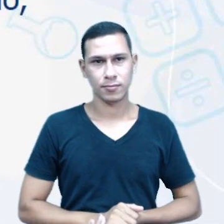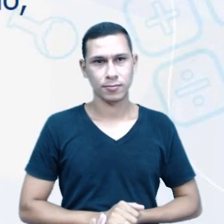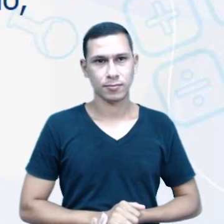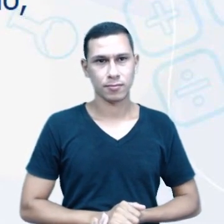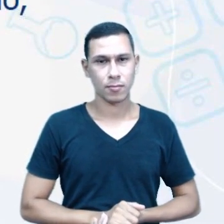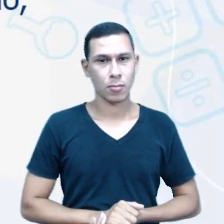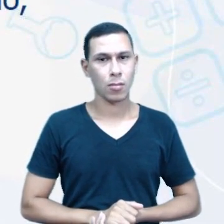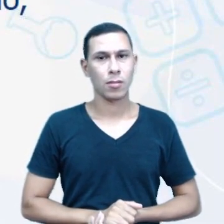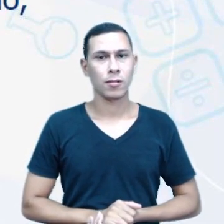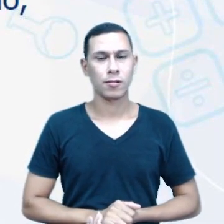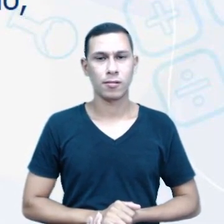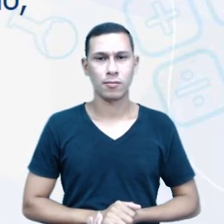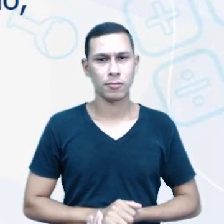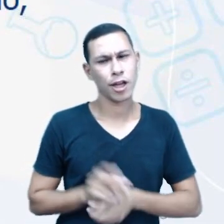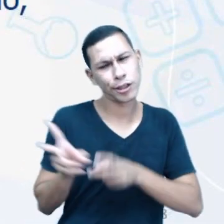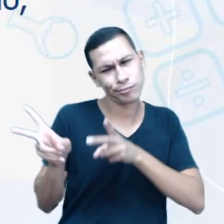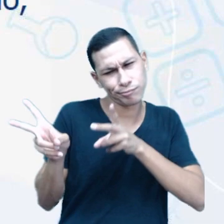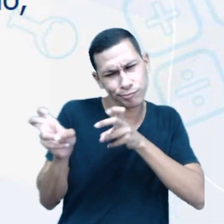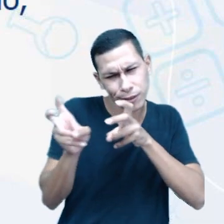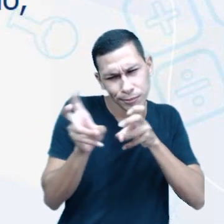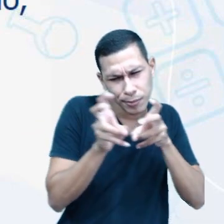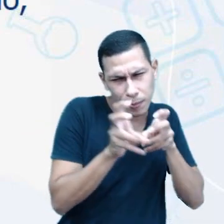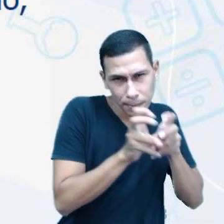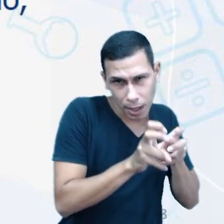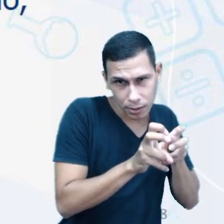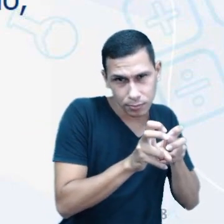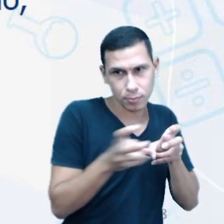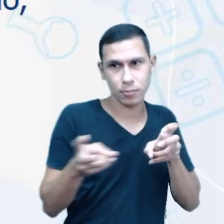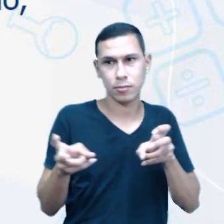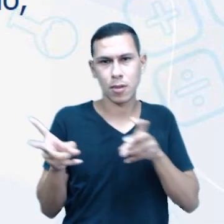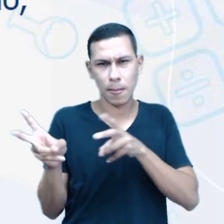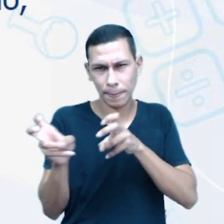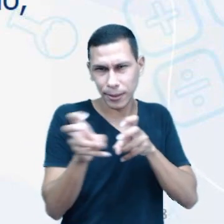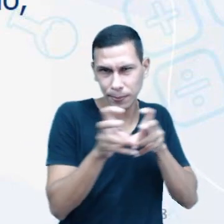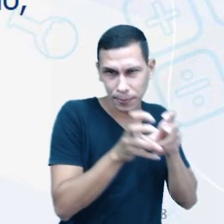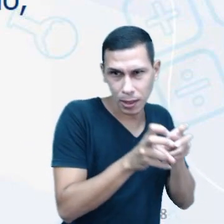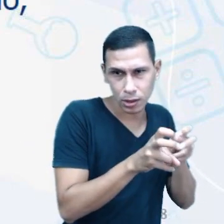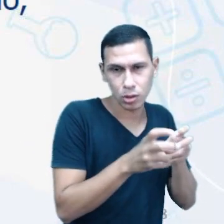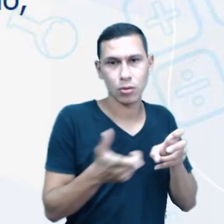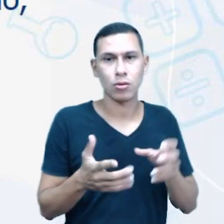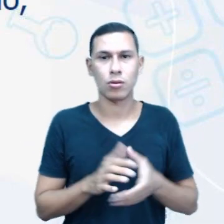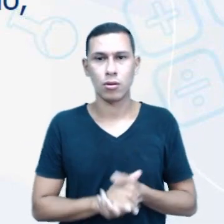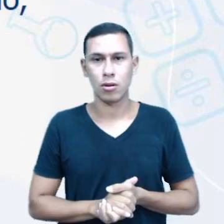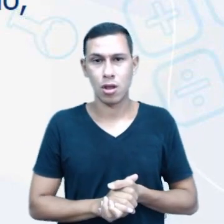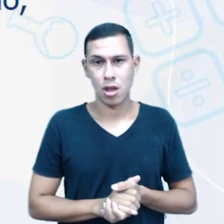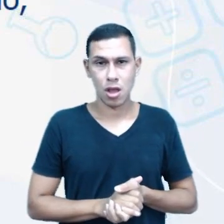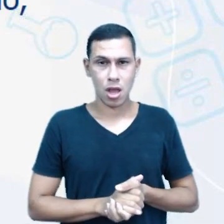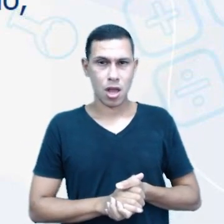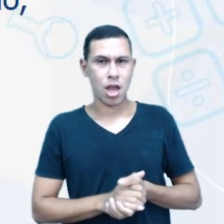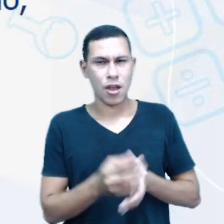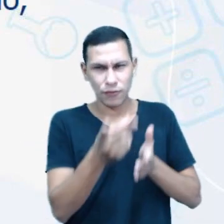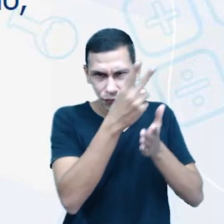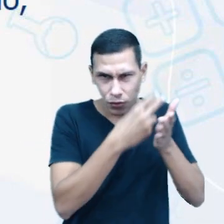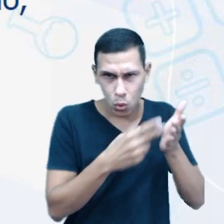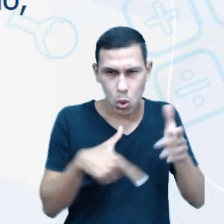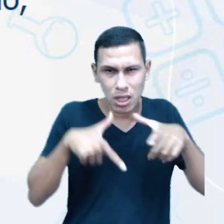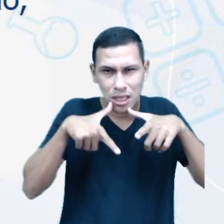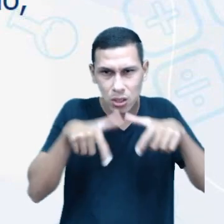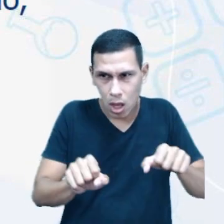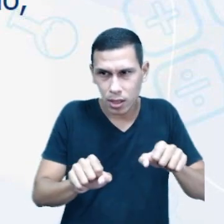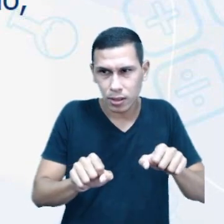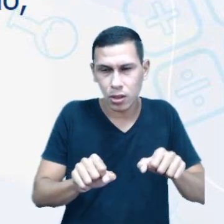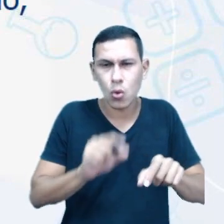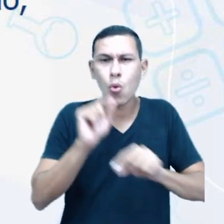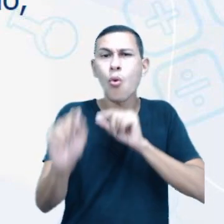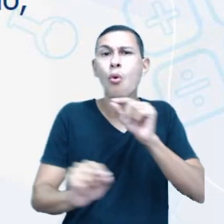Quando a gente olha as figuras de linguagem, nós vimos que duas vão ser predominantes nesse gênero charge.